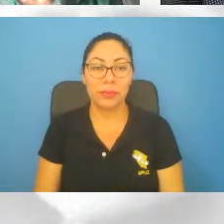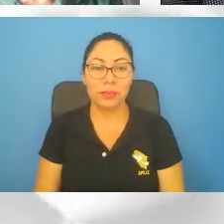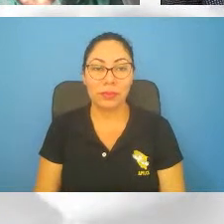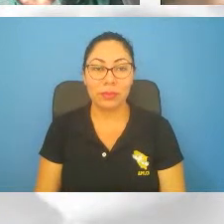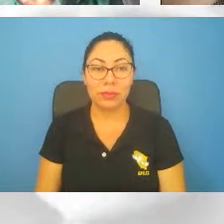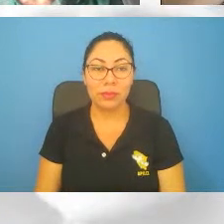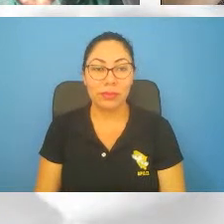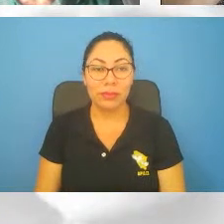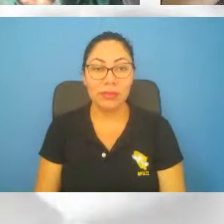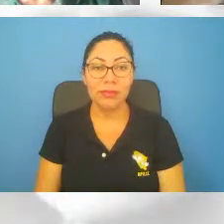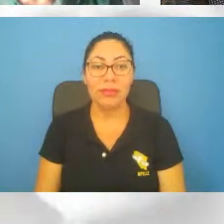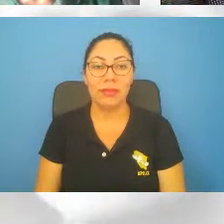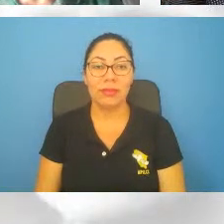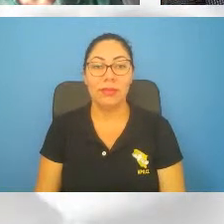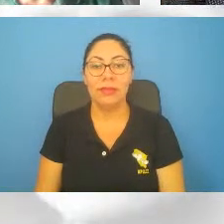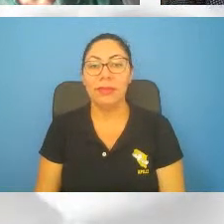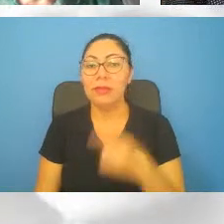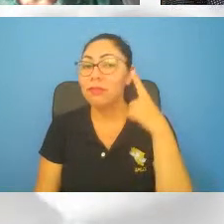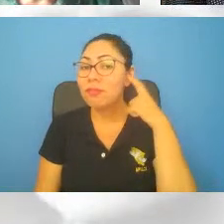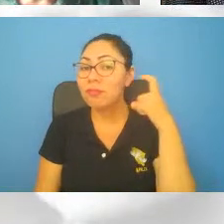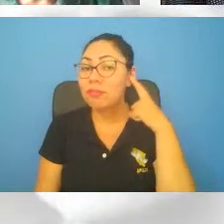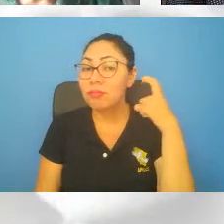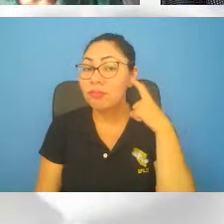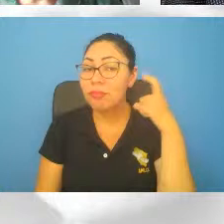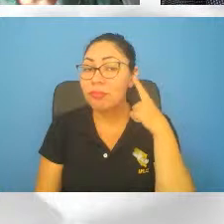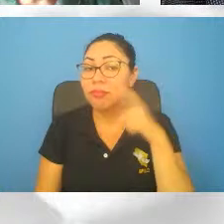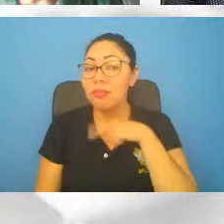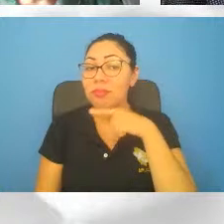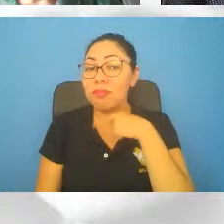professor Reinaldo, está desligado o seu microfone.